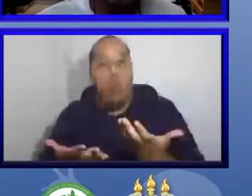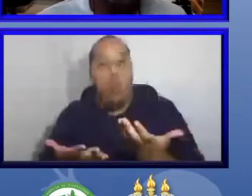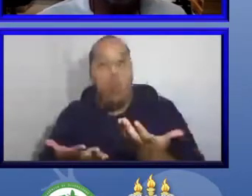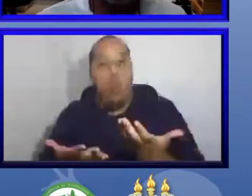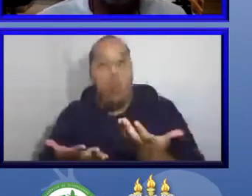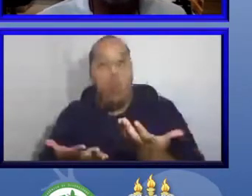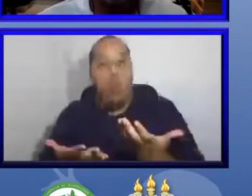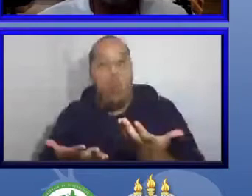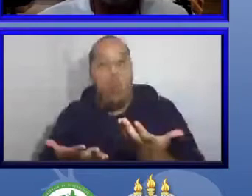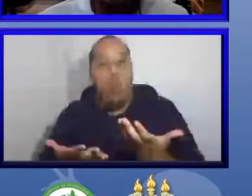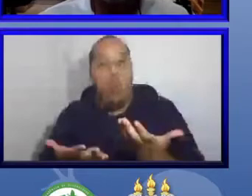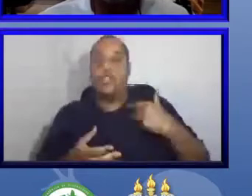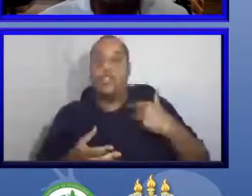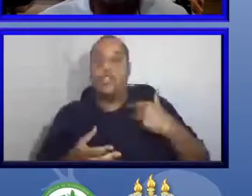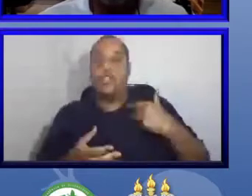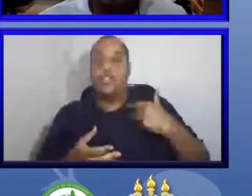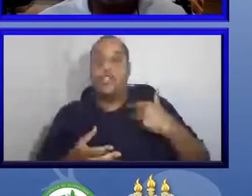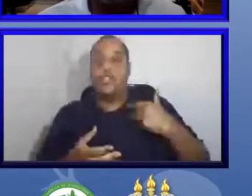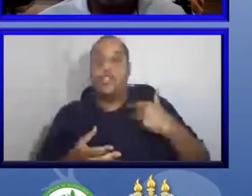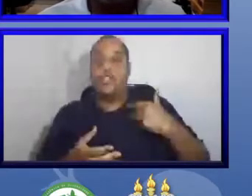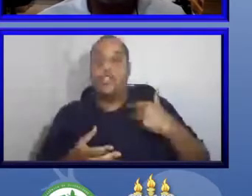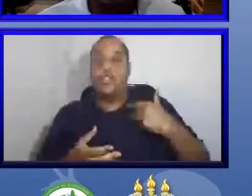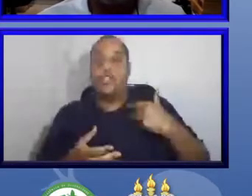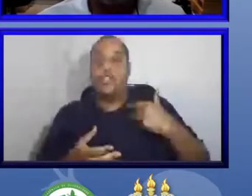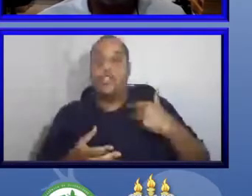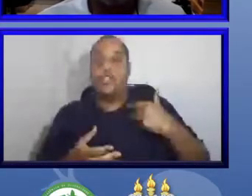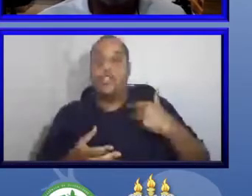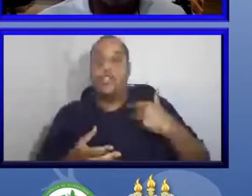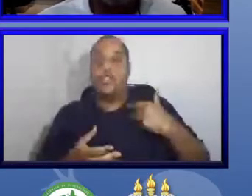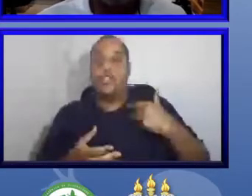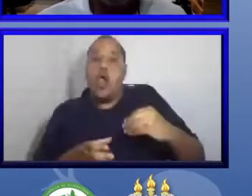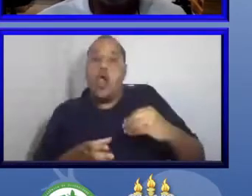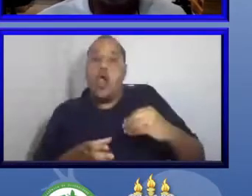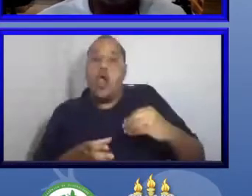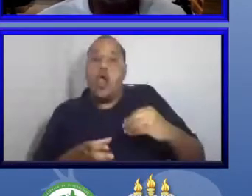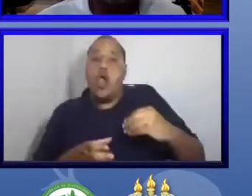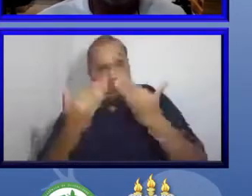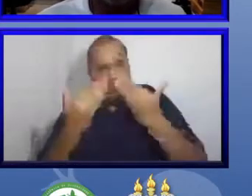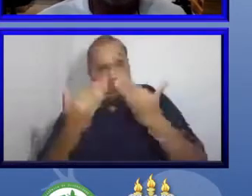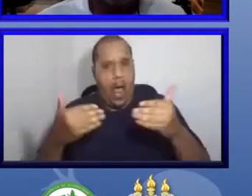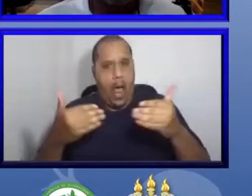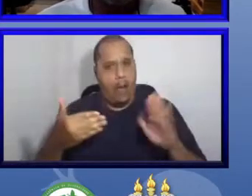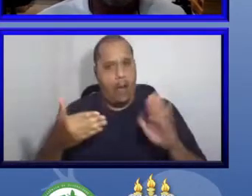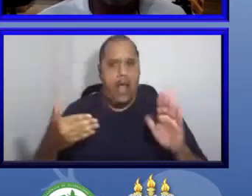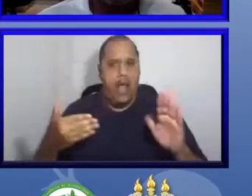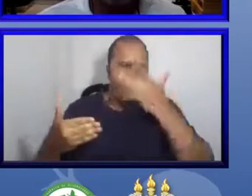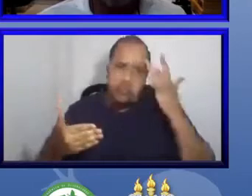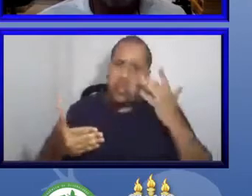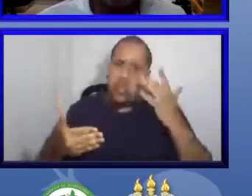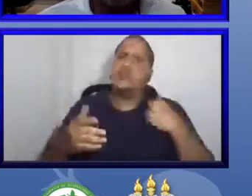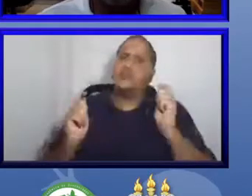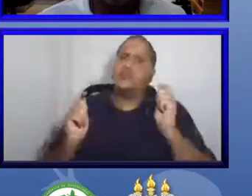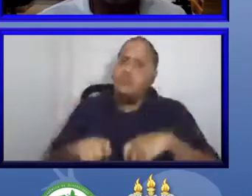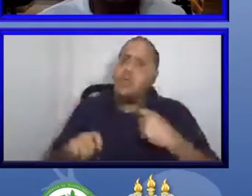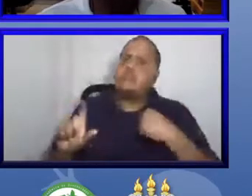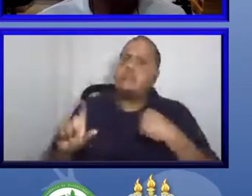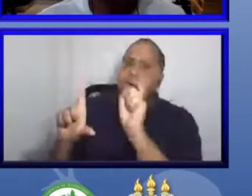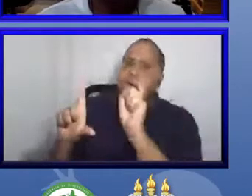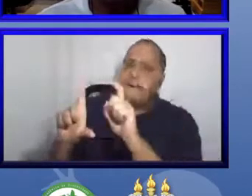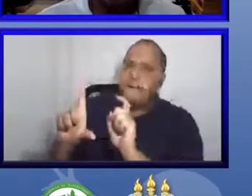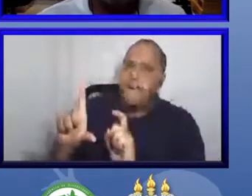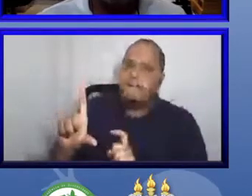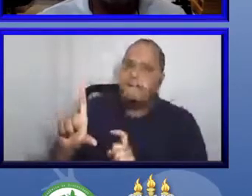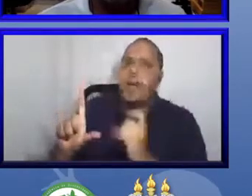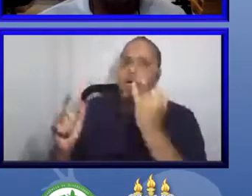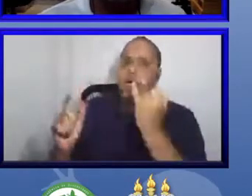informações sejam disponibilizadas e acessíveis a qualquer pessoa e